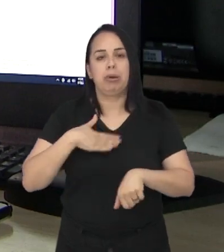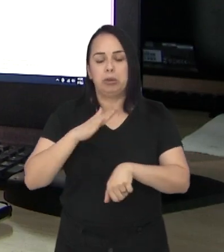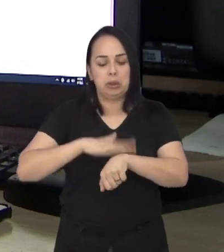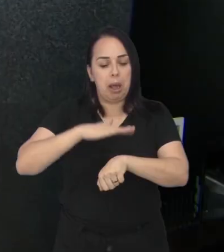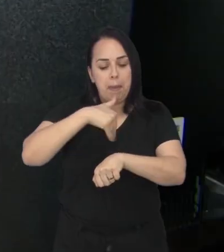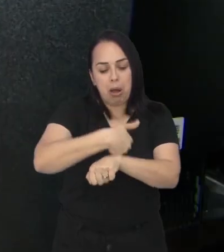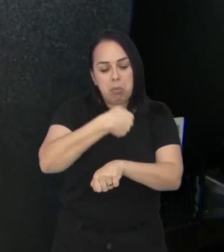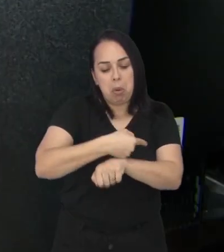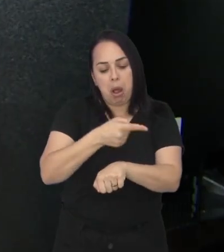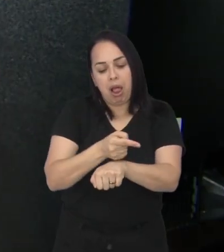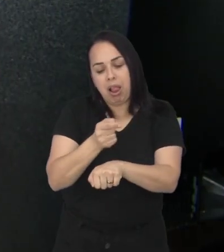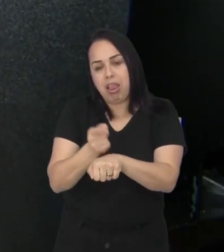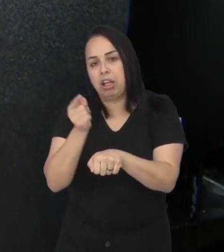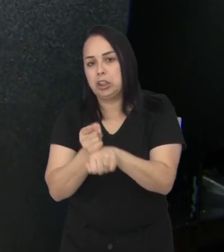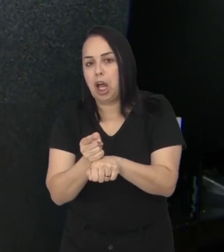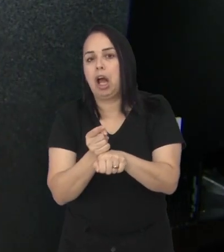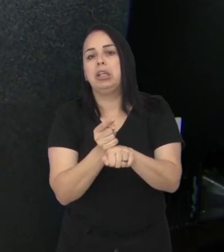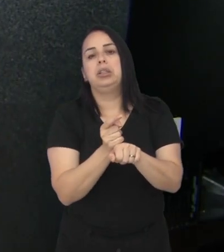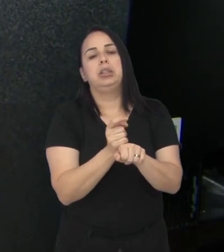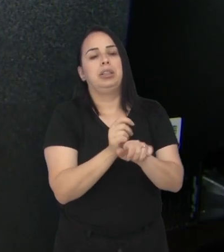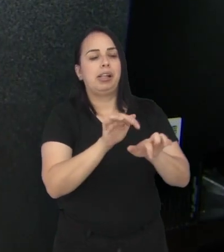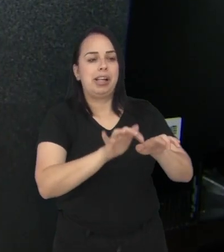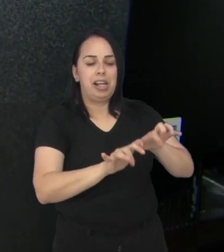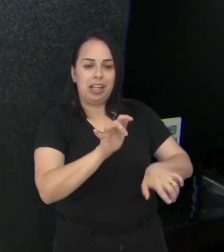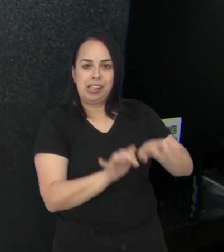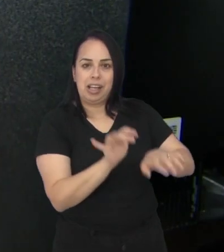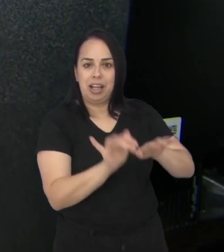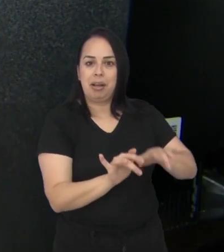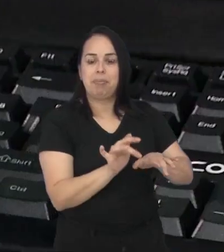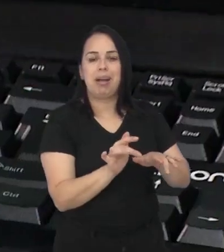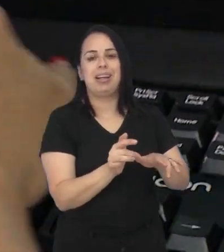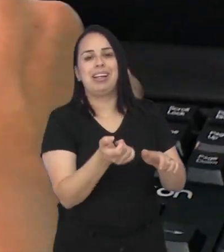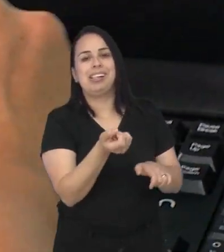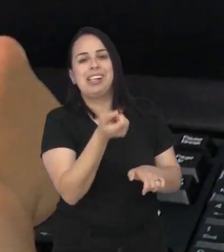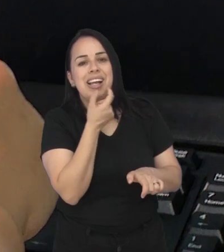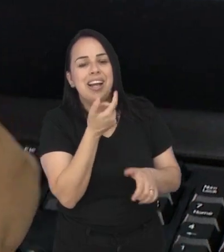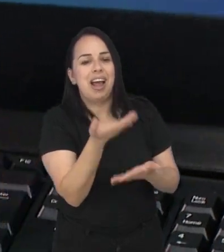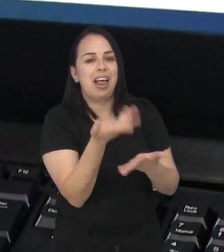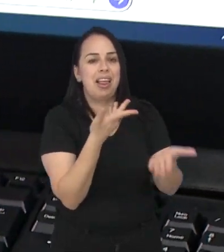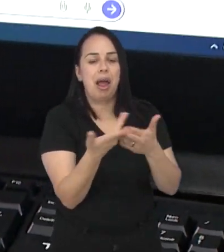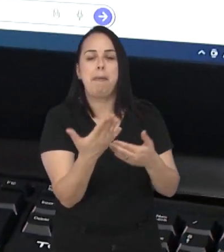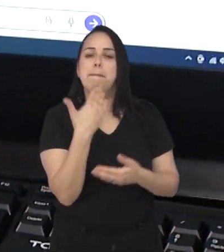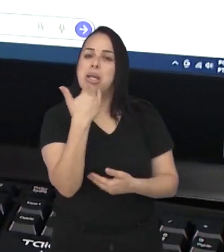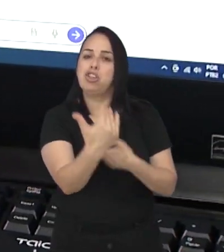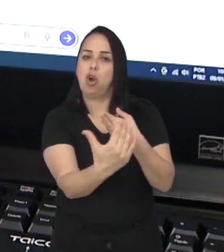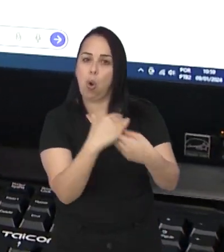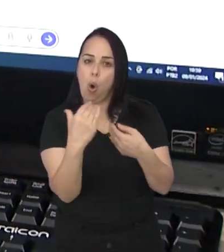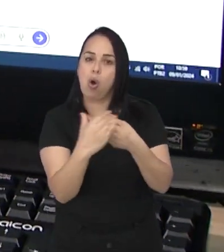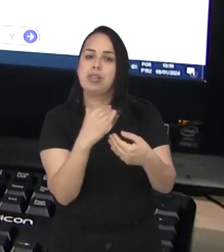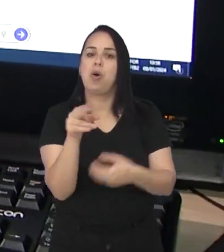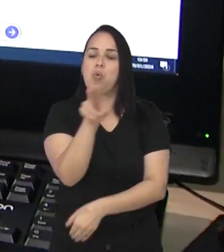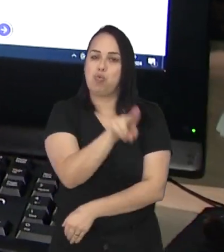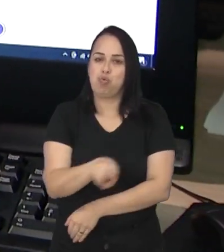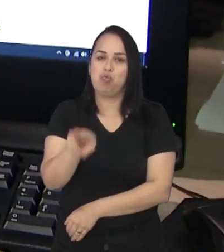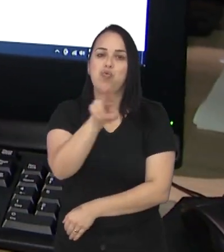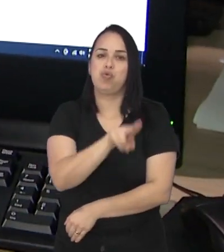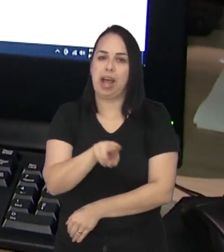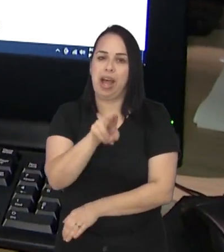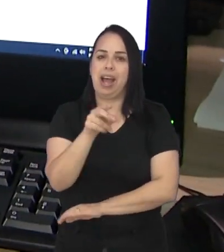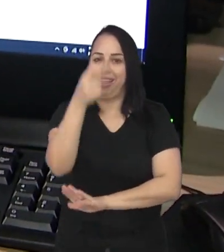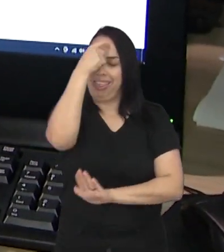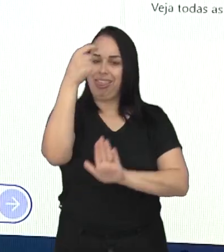digitais, passa a maior parte do dia conectada. Para se divertir, conversar e até pedir